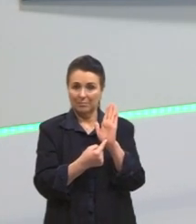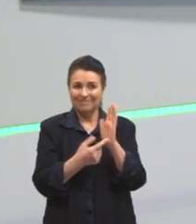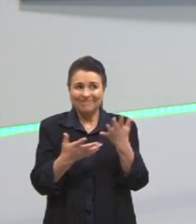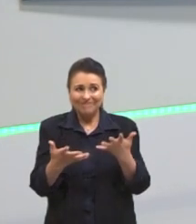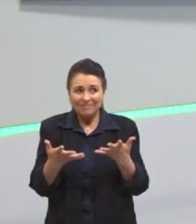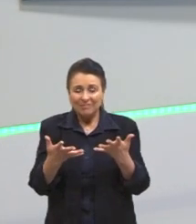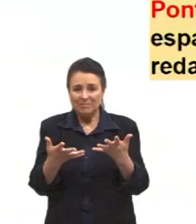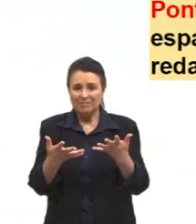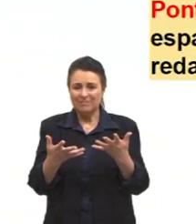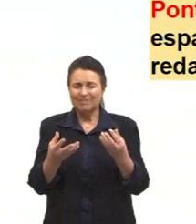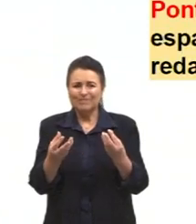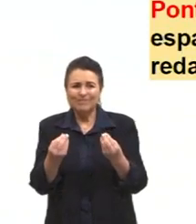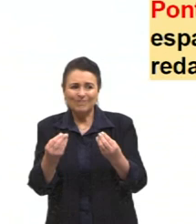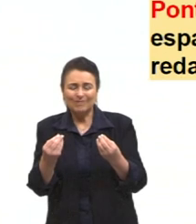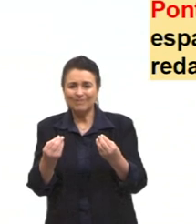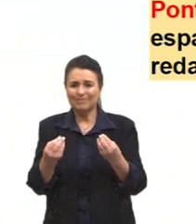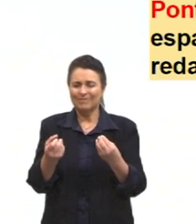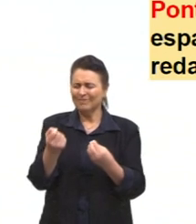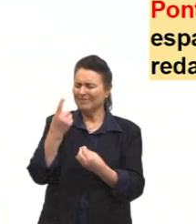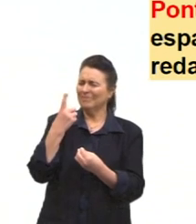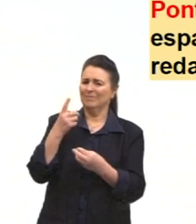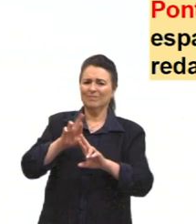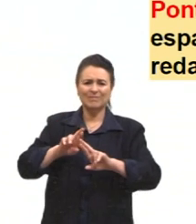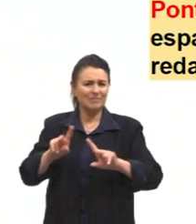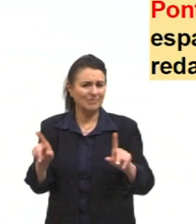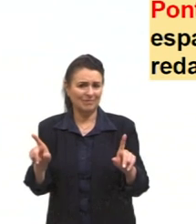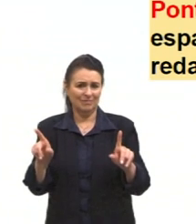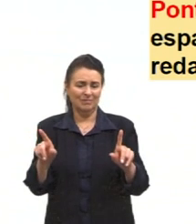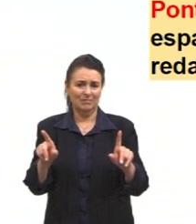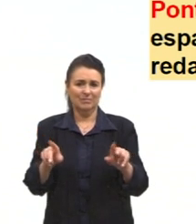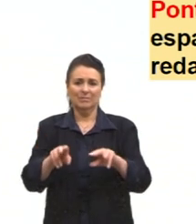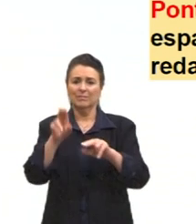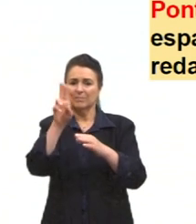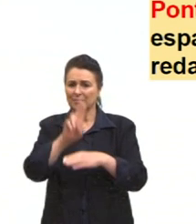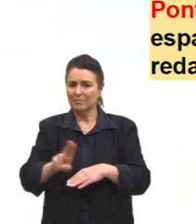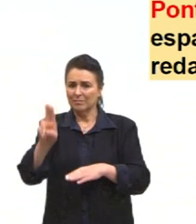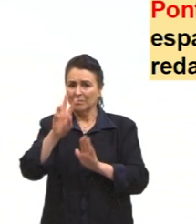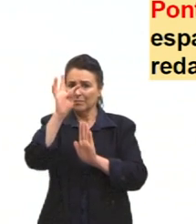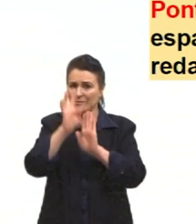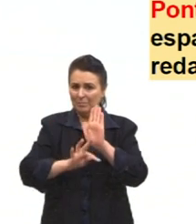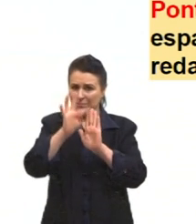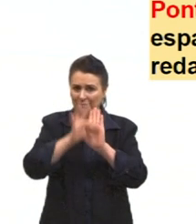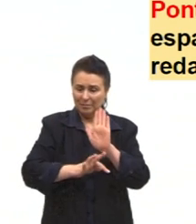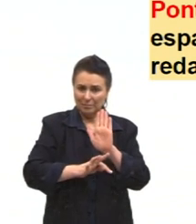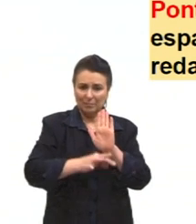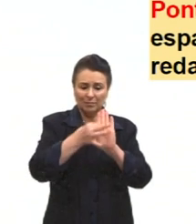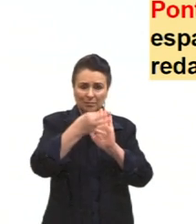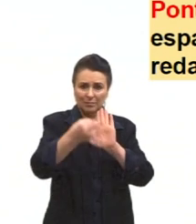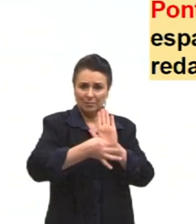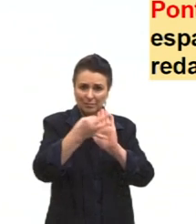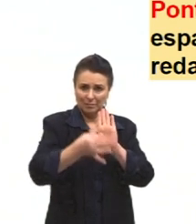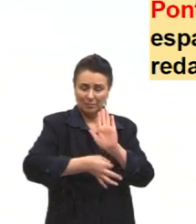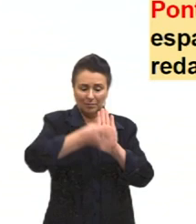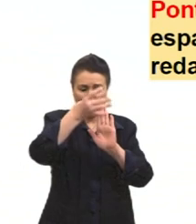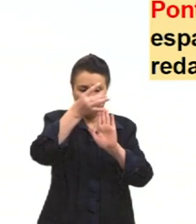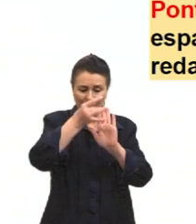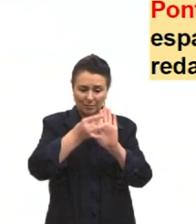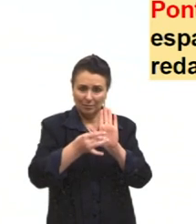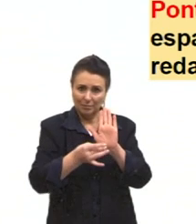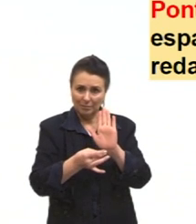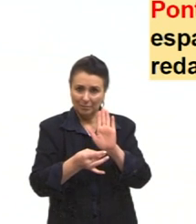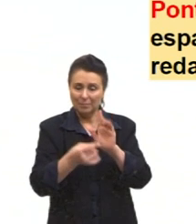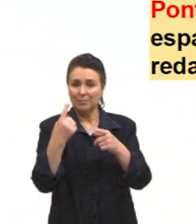distorcido para a nossa proposta de texto dissertativo argumentativo. Então, distorcido por quê? Porque a gente não tem que ter